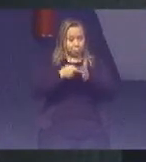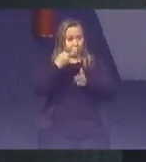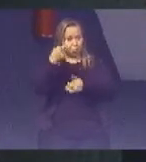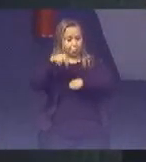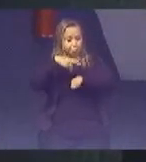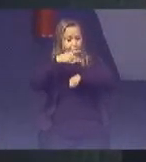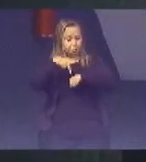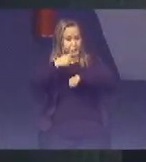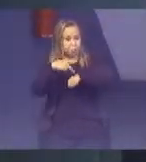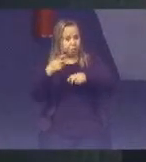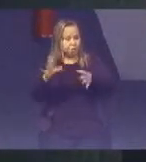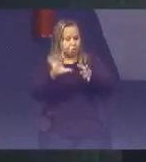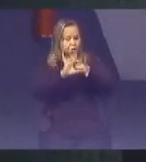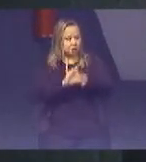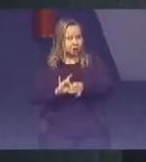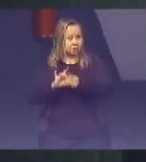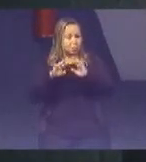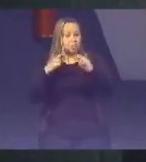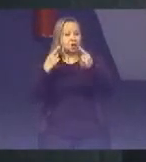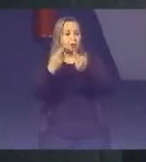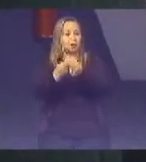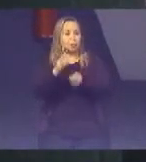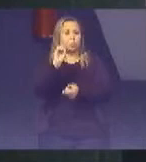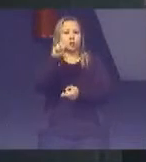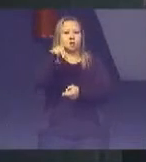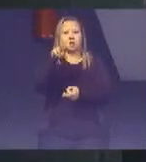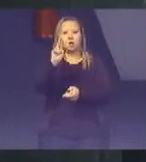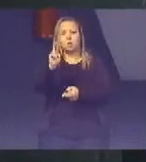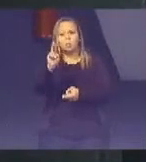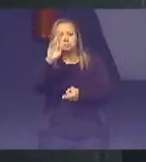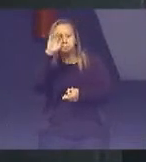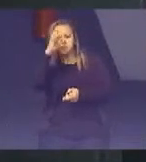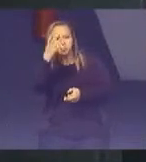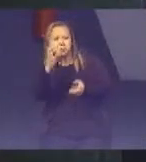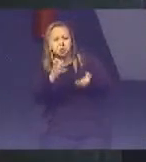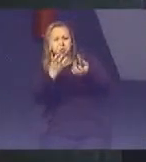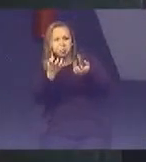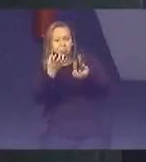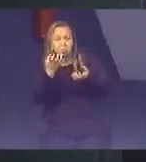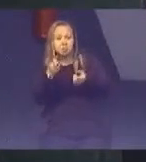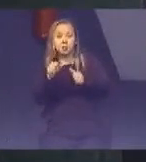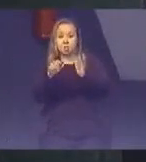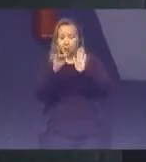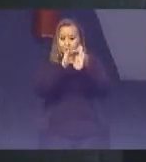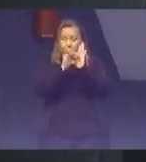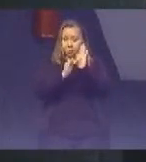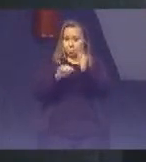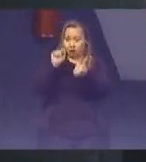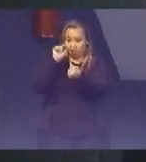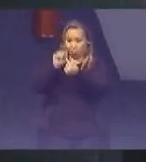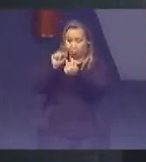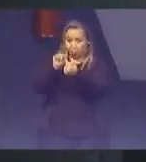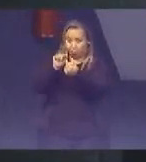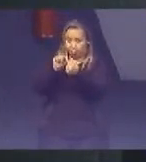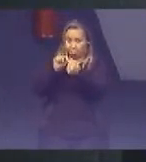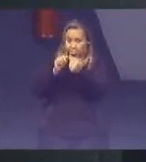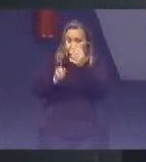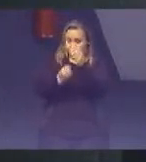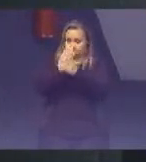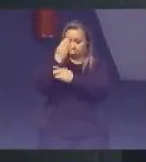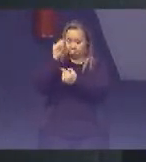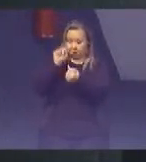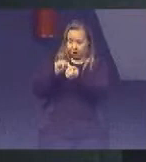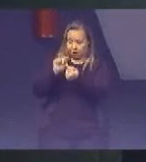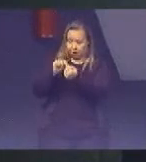países reunidos na ONU Resolveram estabelecer metas e indicadores mensuráveis Ou seja, uma forma